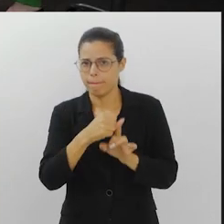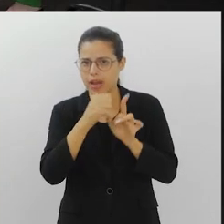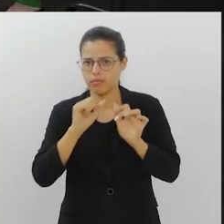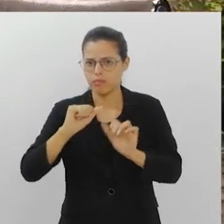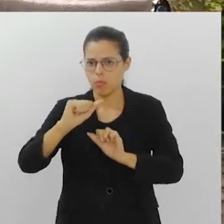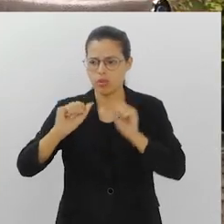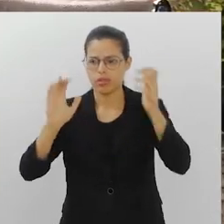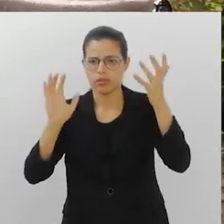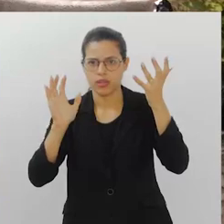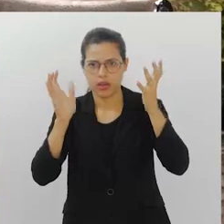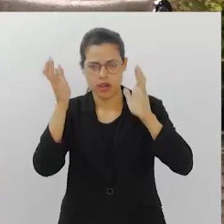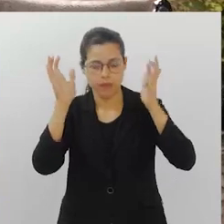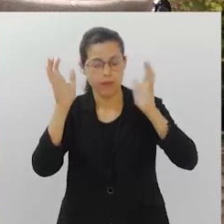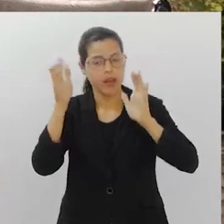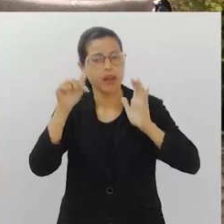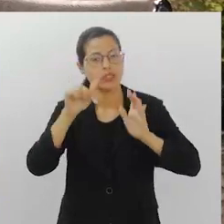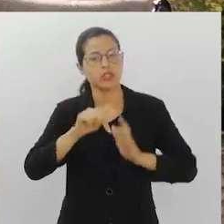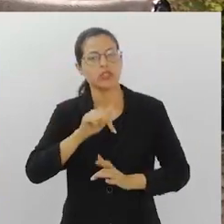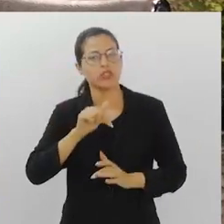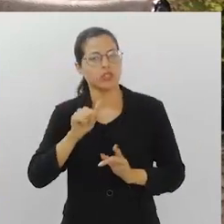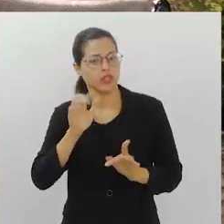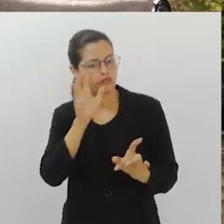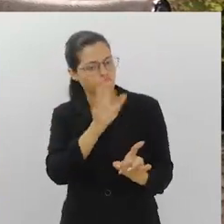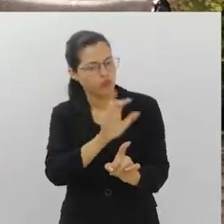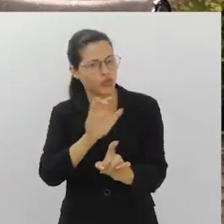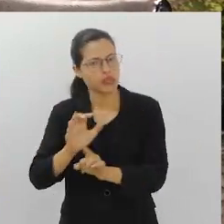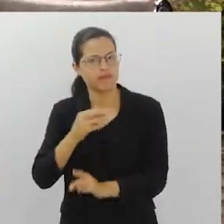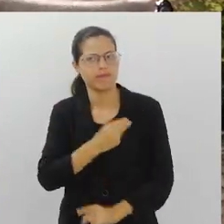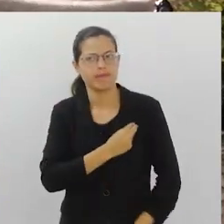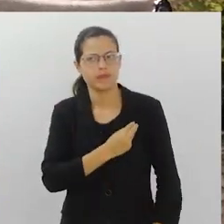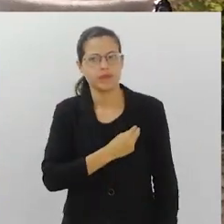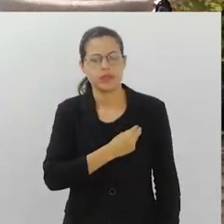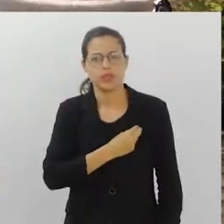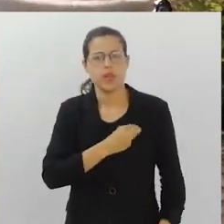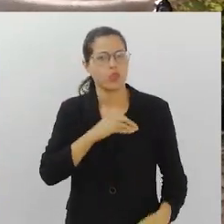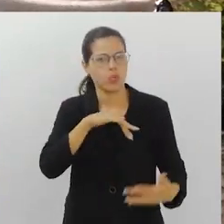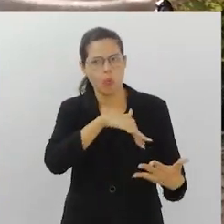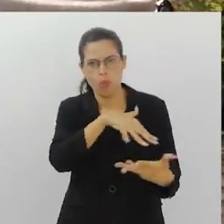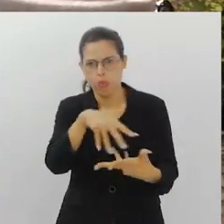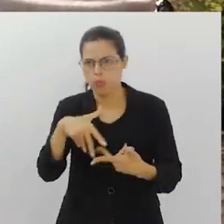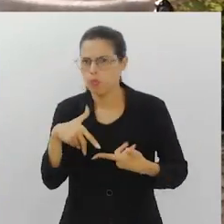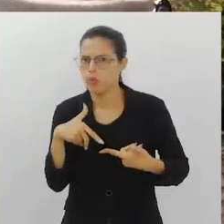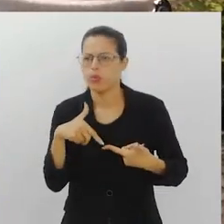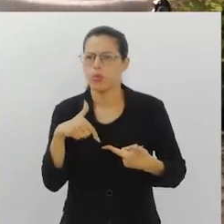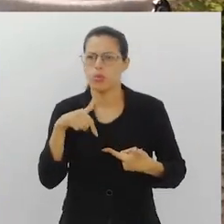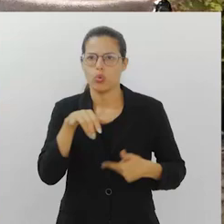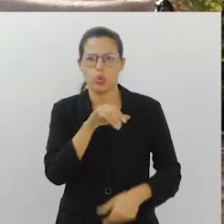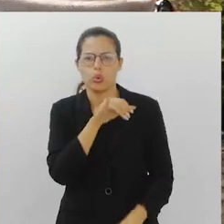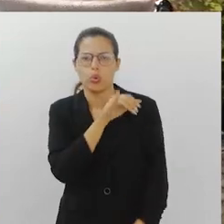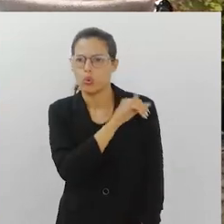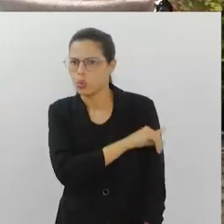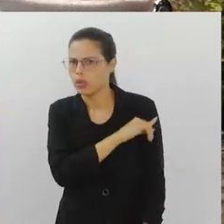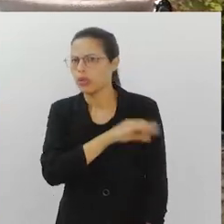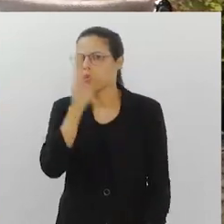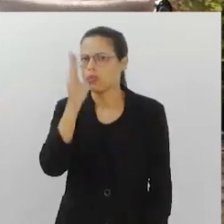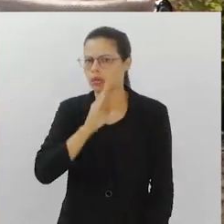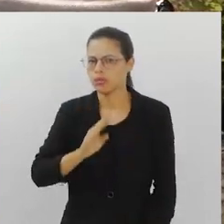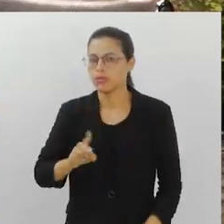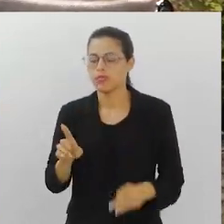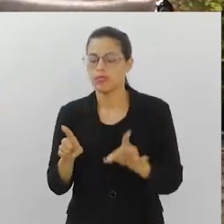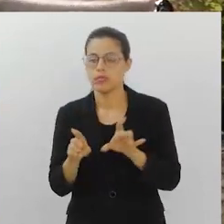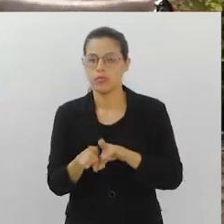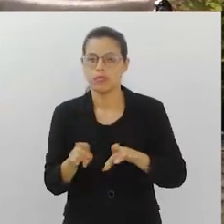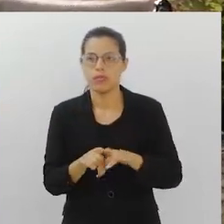mudanças climáticas, isso afeta a vida da população no mundo inteiro, aqui no Brasil não é diferente, no Rio de Janeiro também.